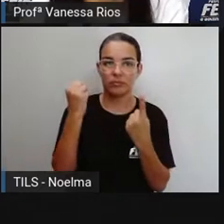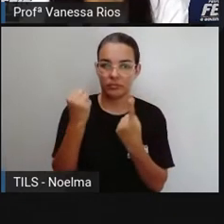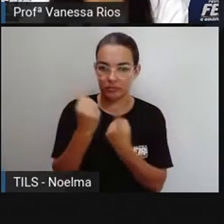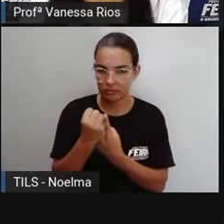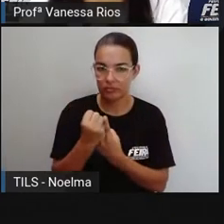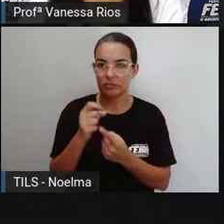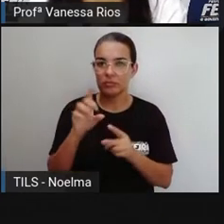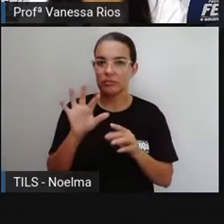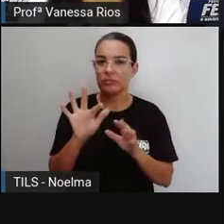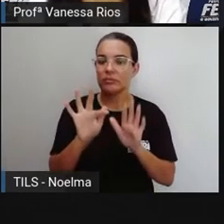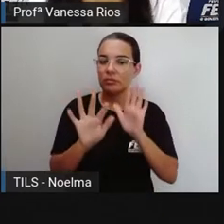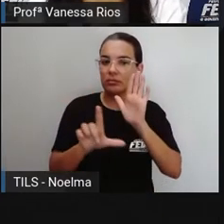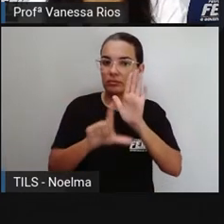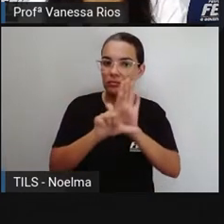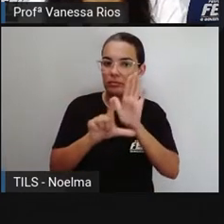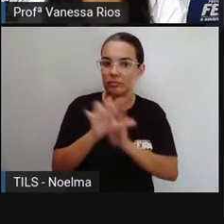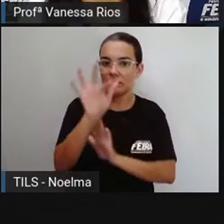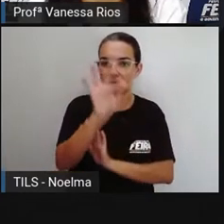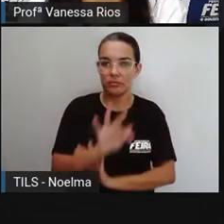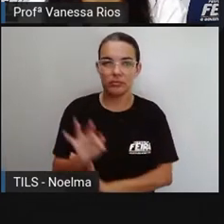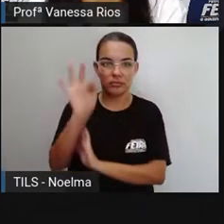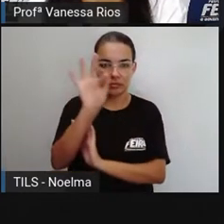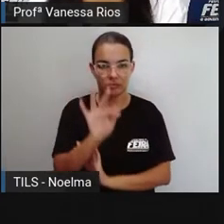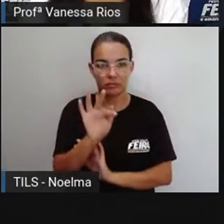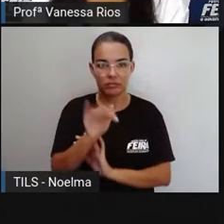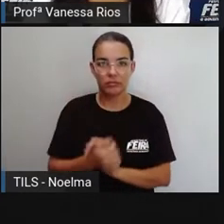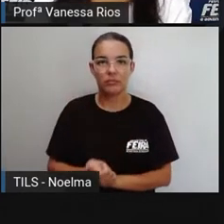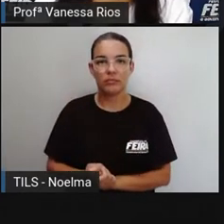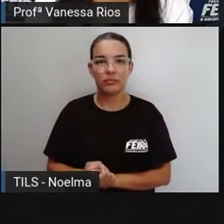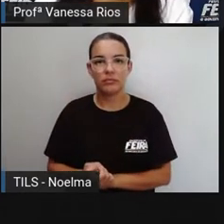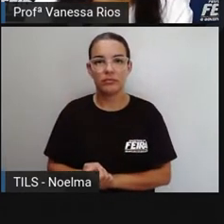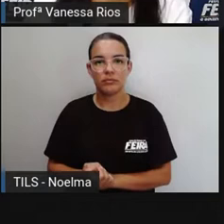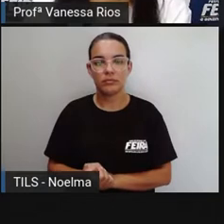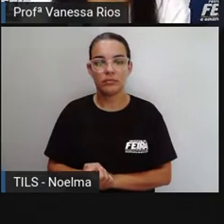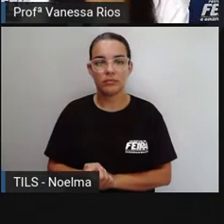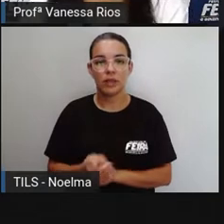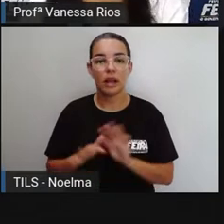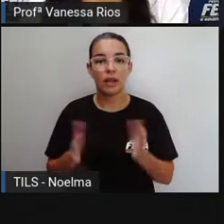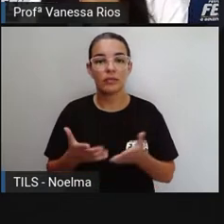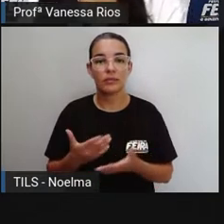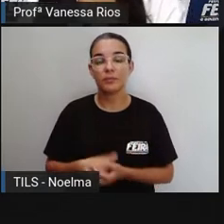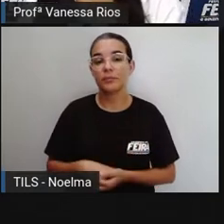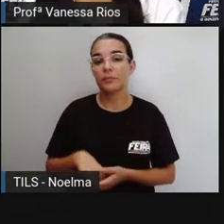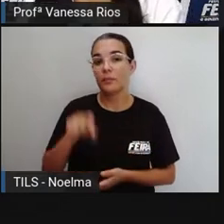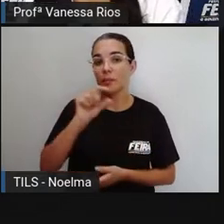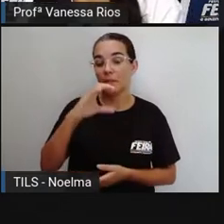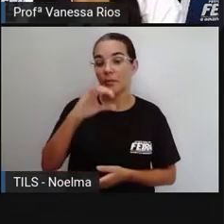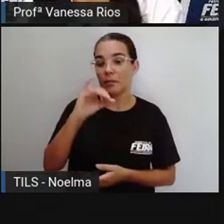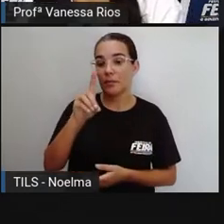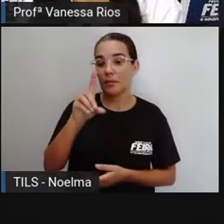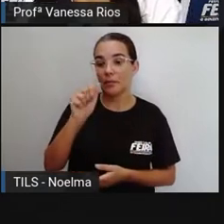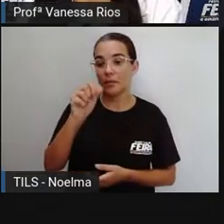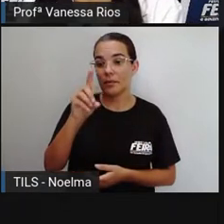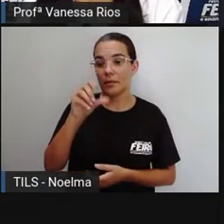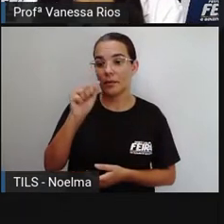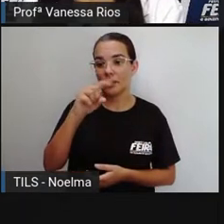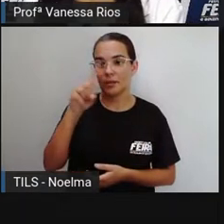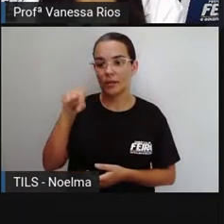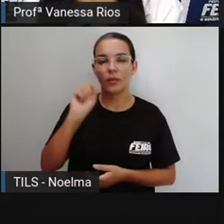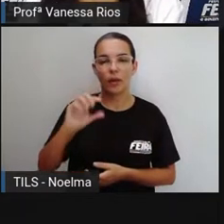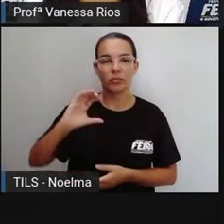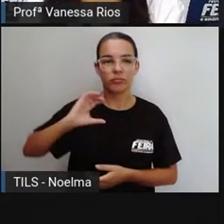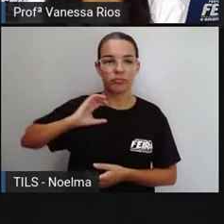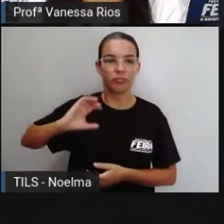indivíduo que vive em sociedade. E o que é cidadão? Cidadão é o indivíduo que vive de